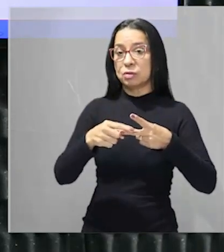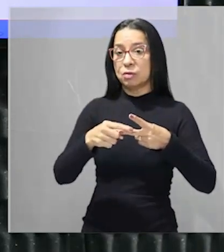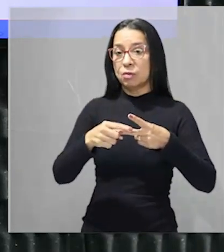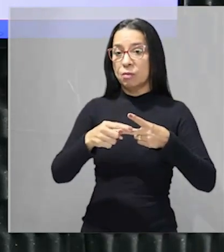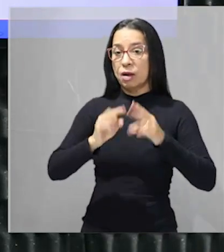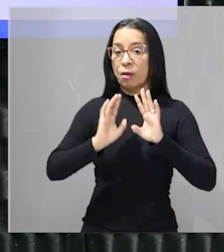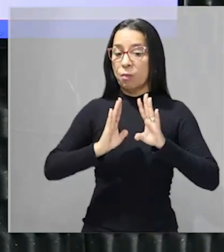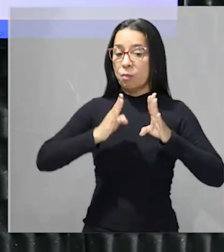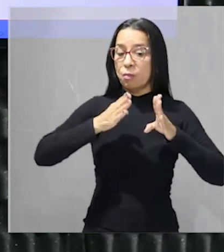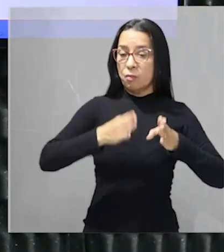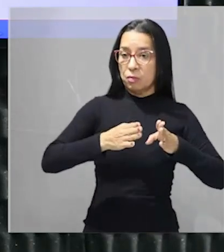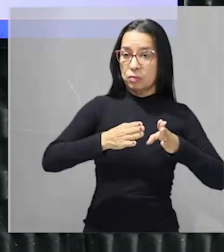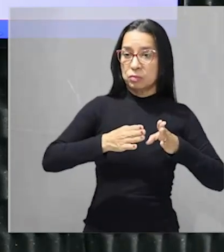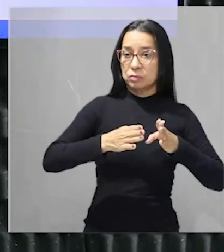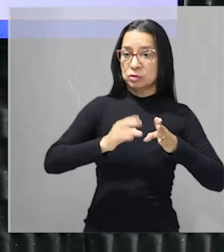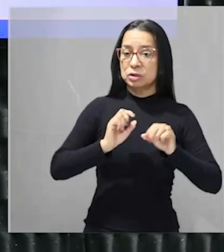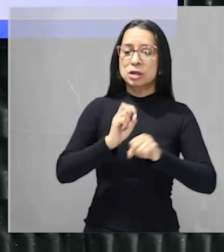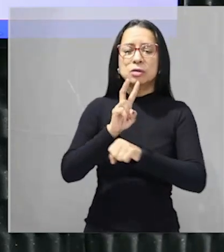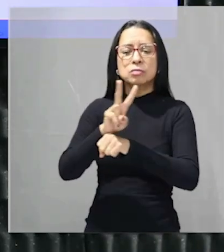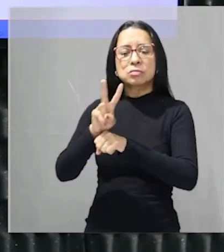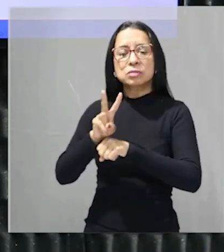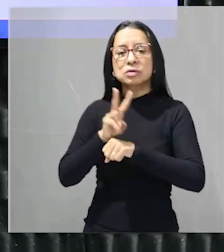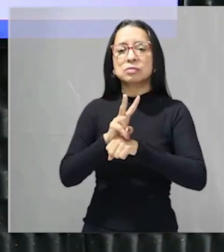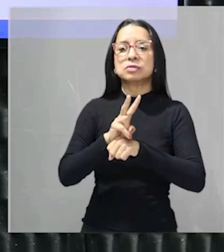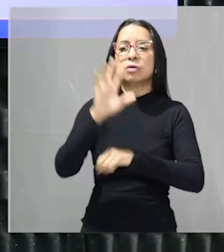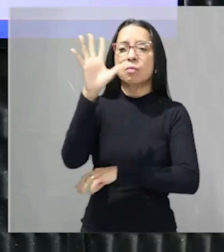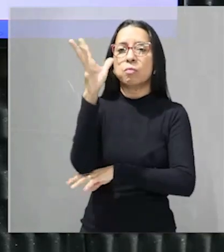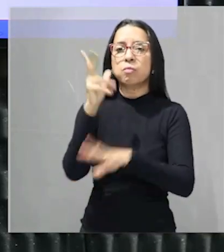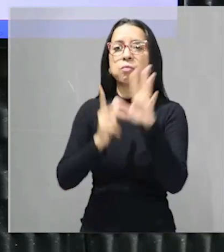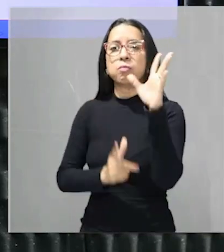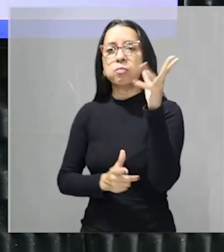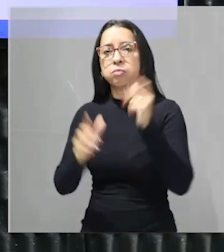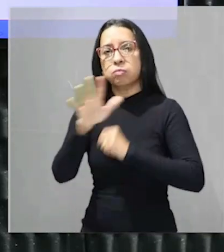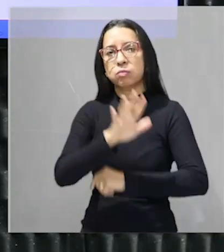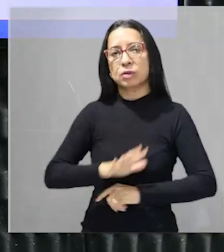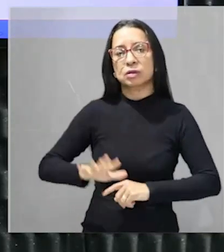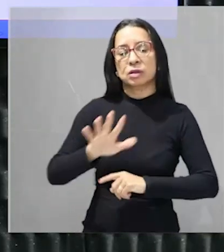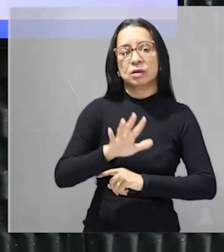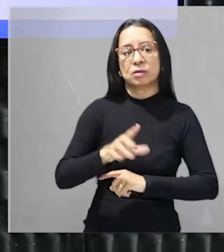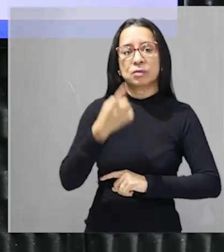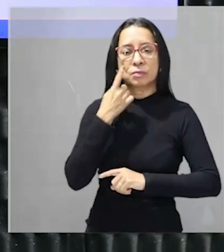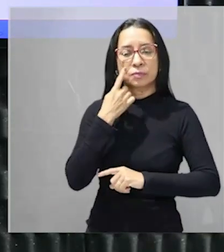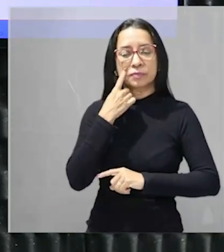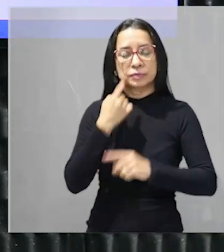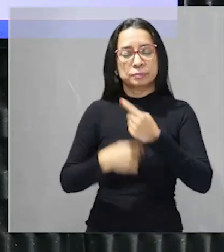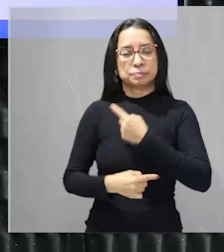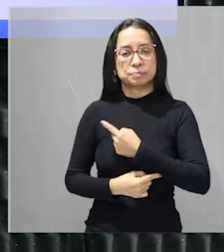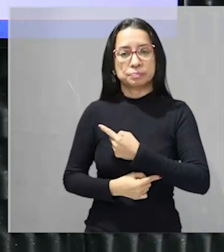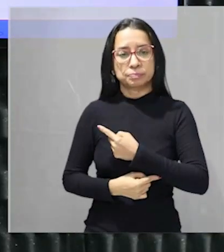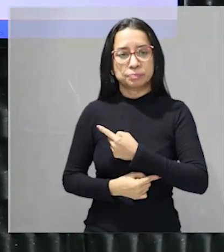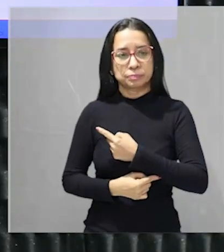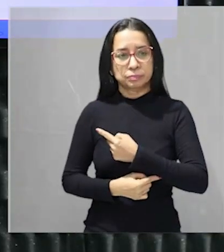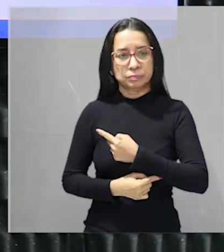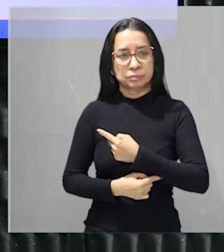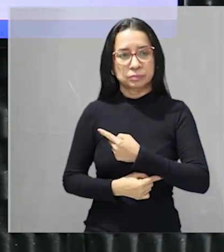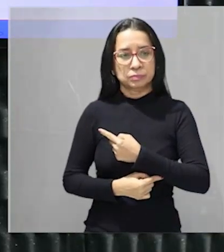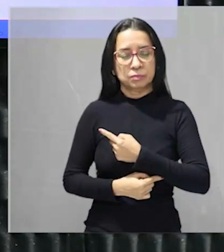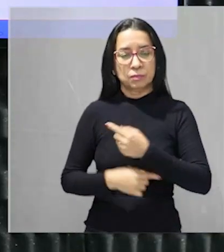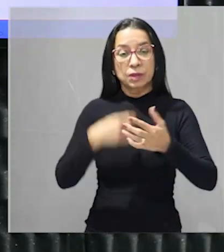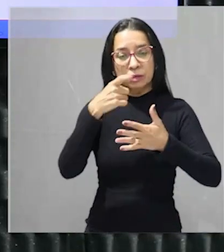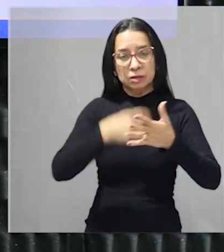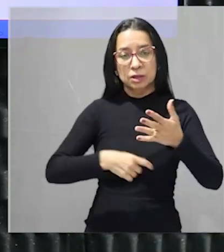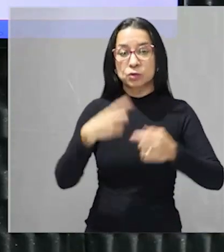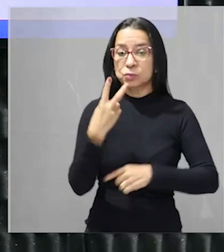então bora fazer o seguinte bora ler o texto 2 primeiro depois a gente vai pro texto 1 vamos ver logo que o texto 2 ele te fala mas é o seguinte